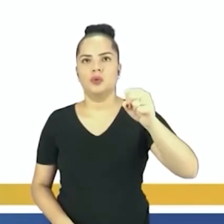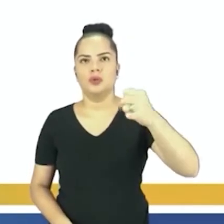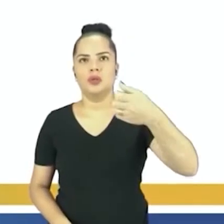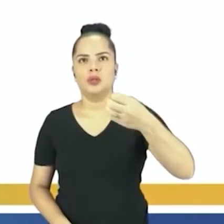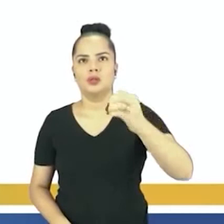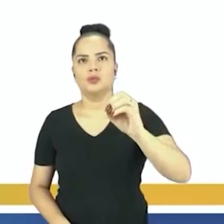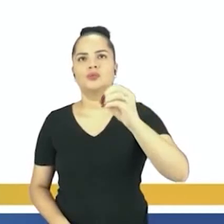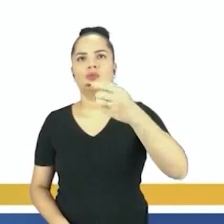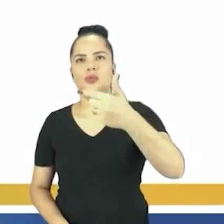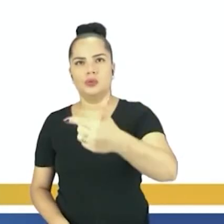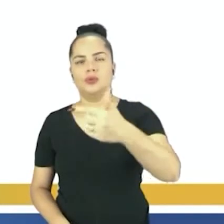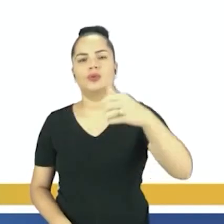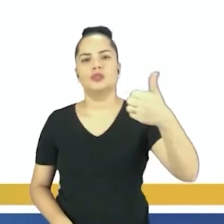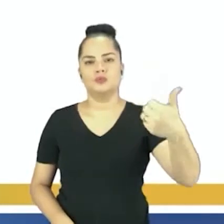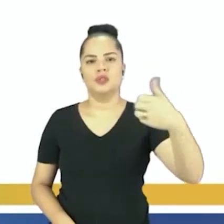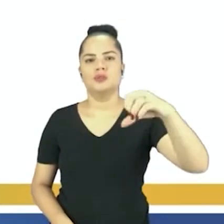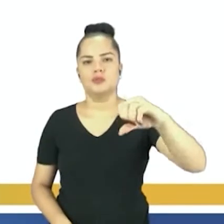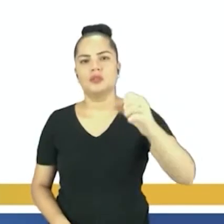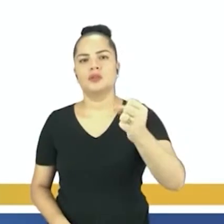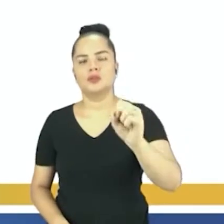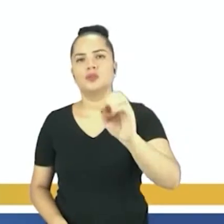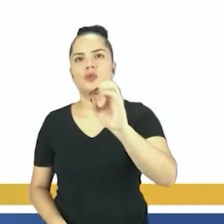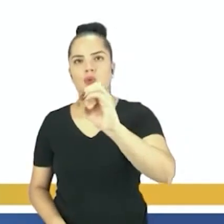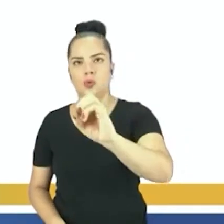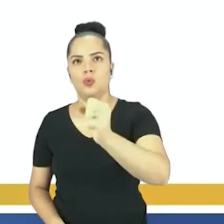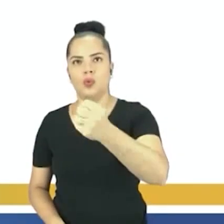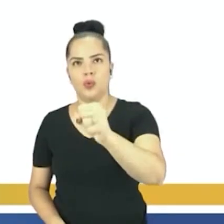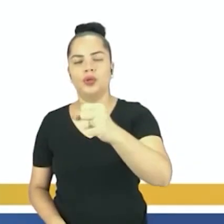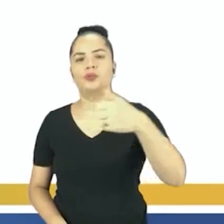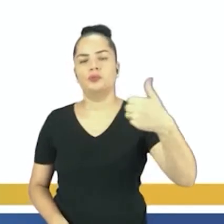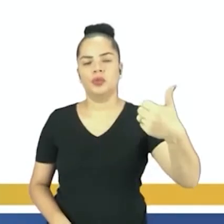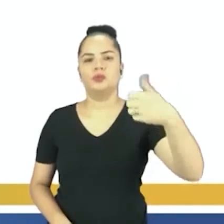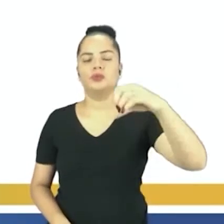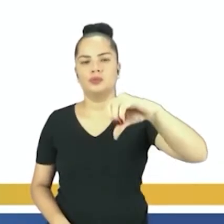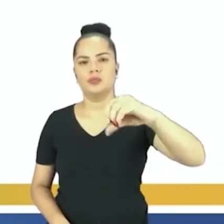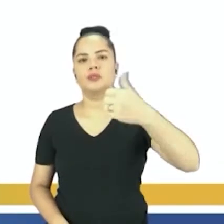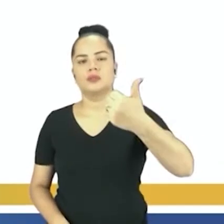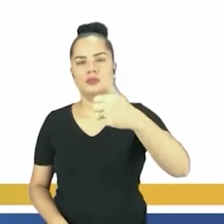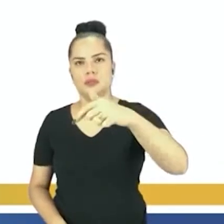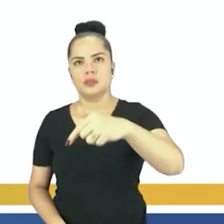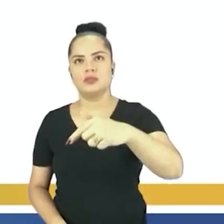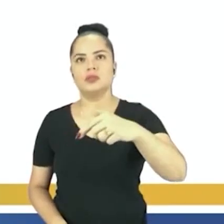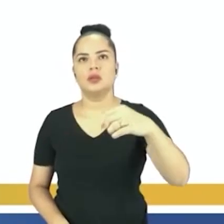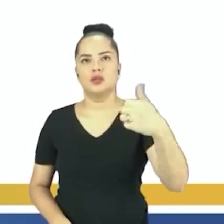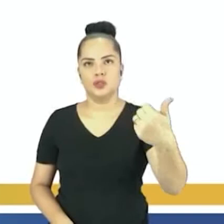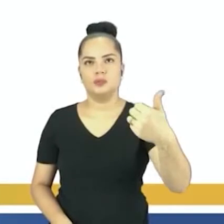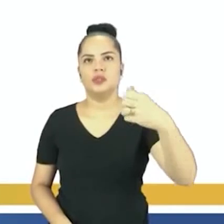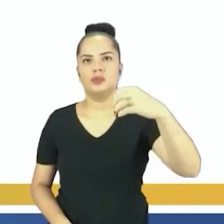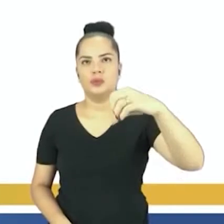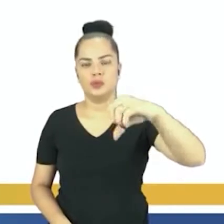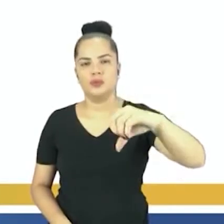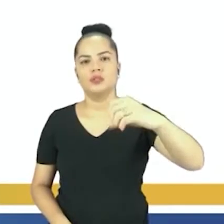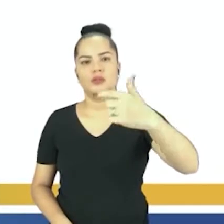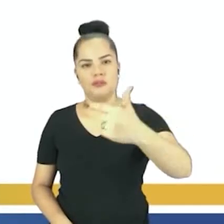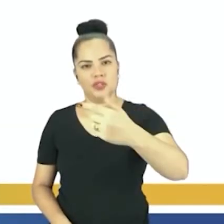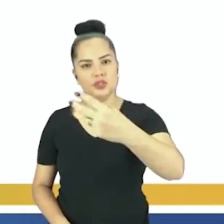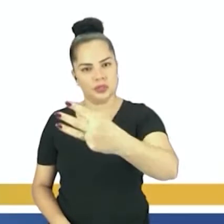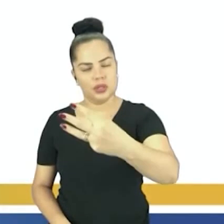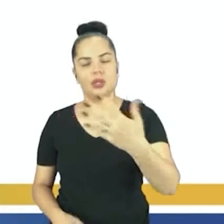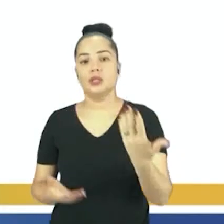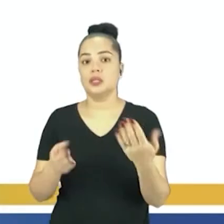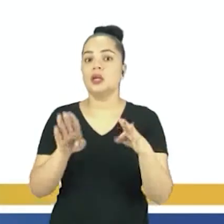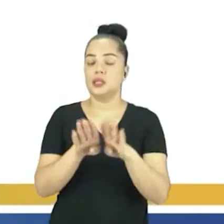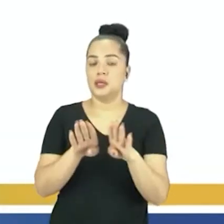até 1909, 1917 e 1923. E as